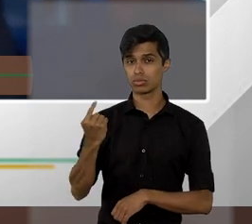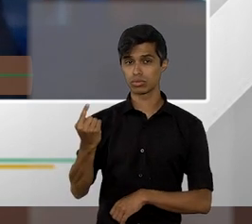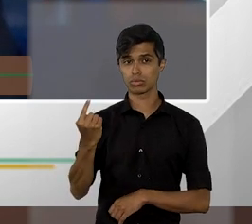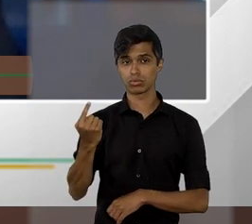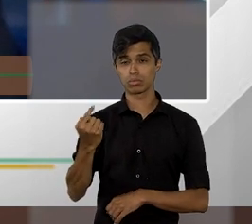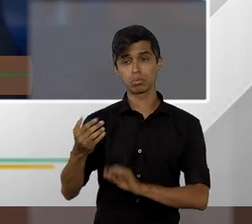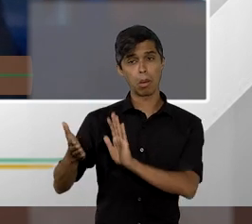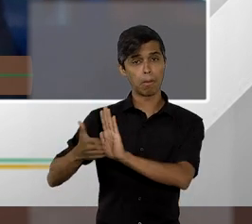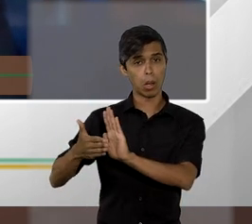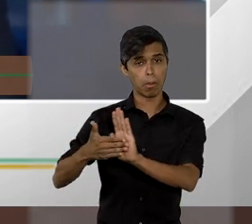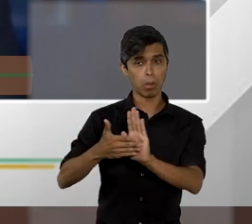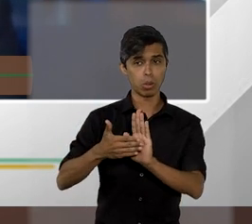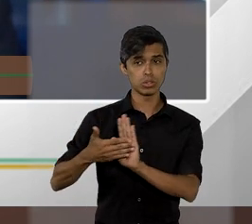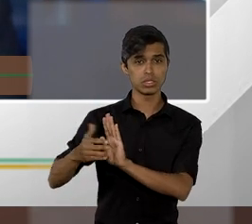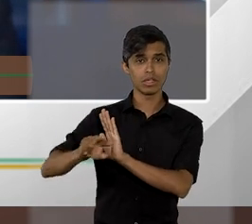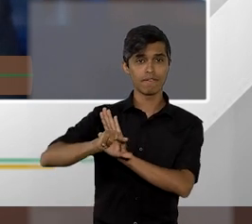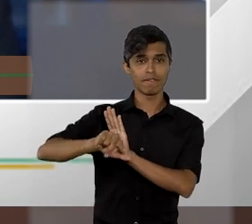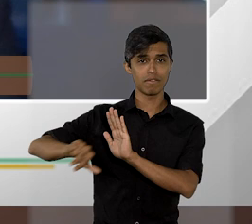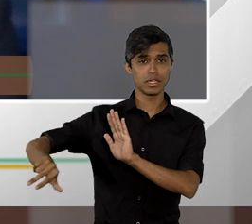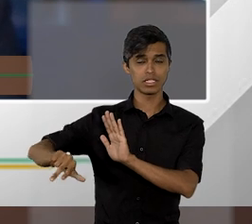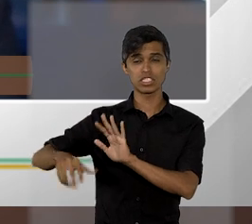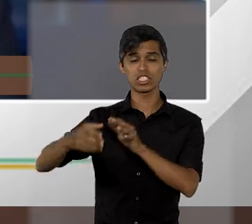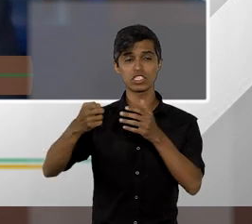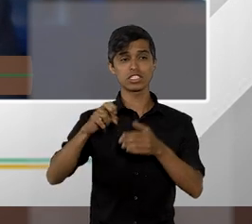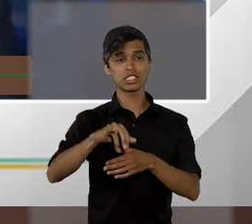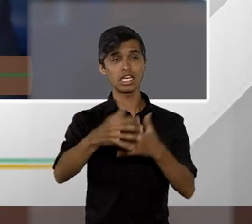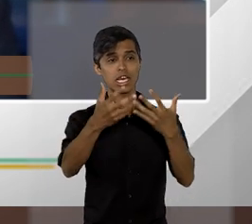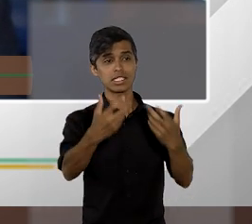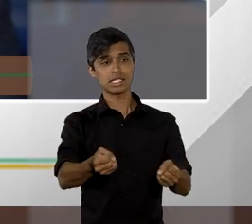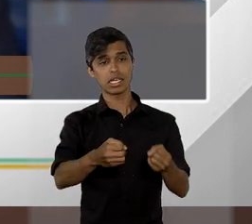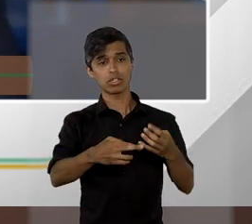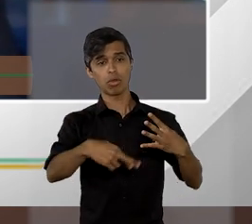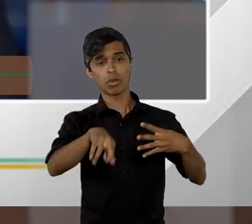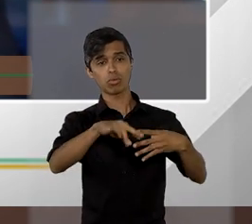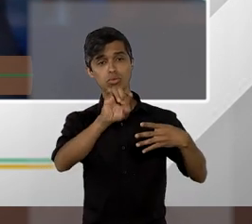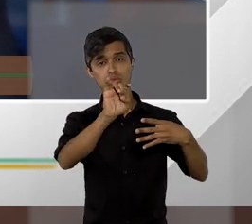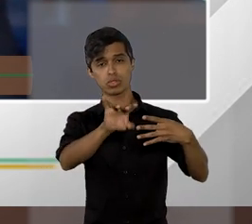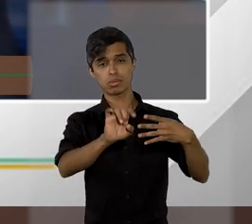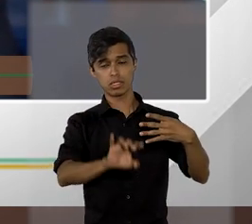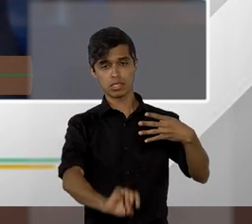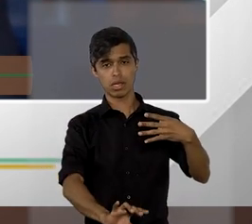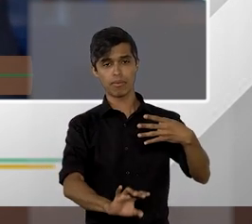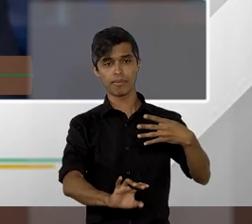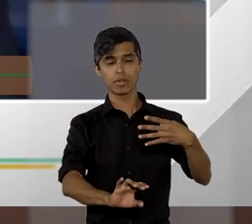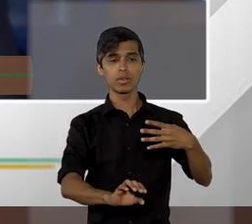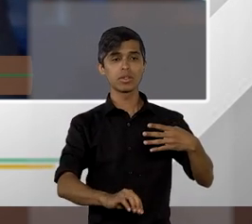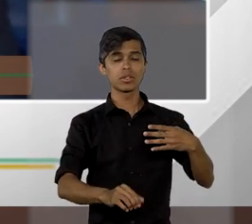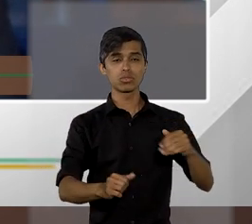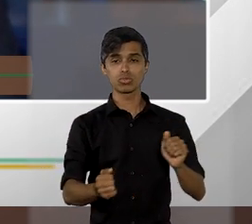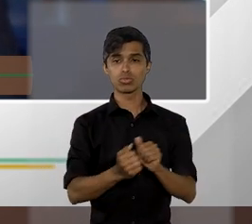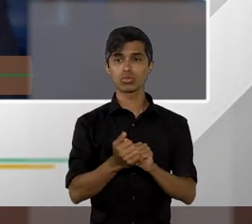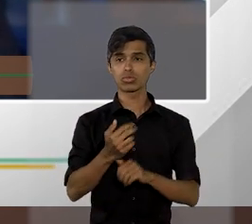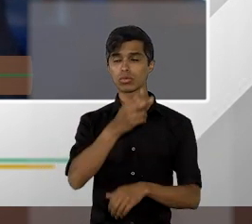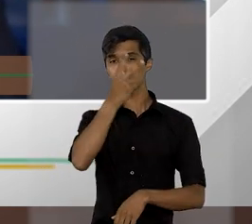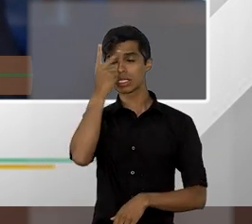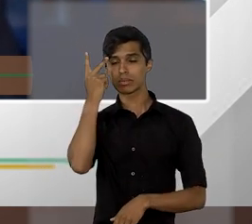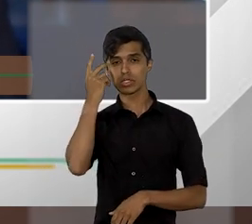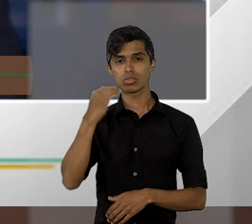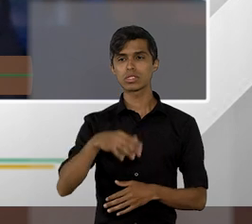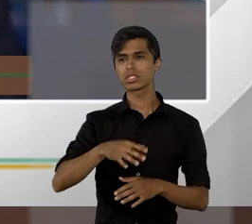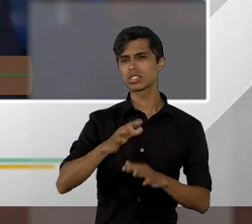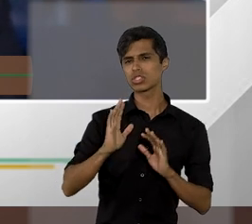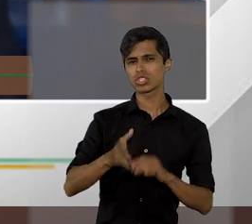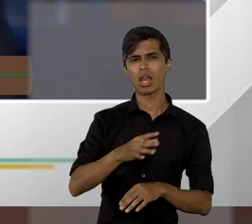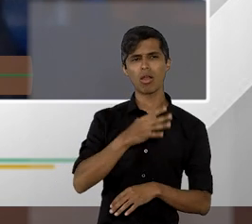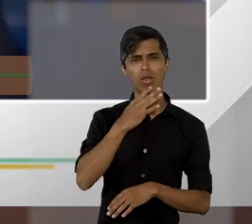pressupostos de admissibilidade do recurso especial. Ao lado daqueles que já são conhecidos